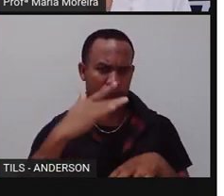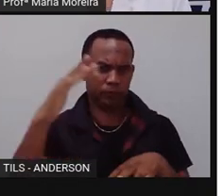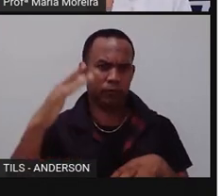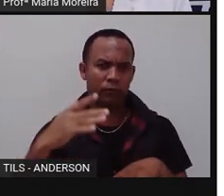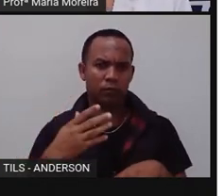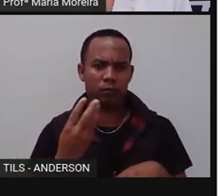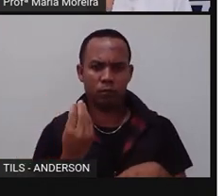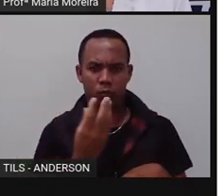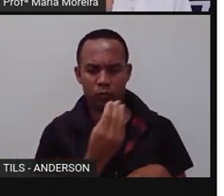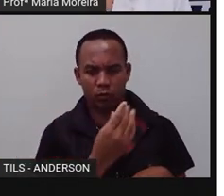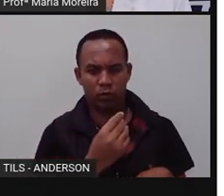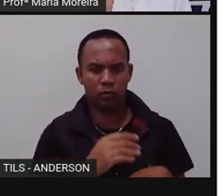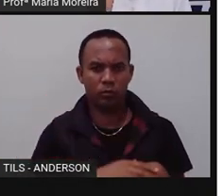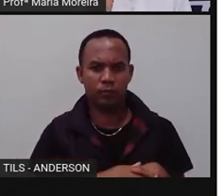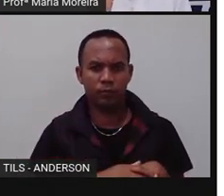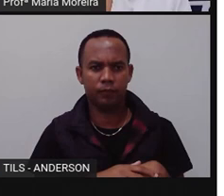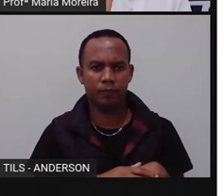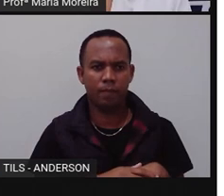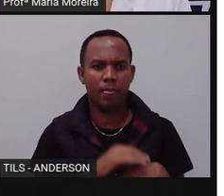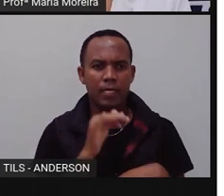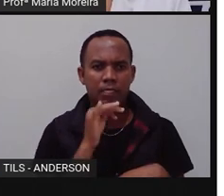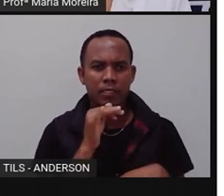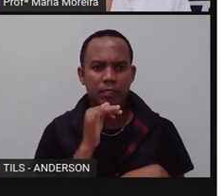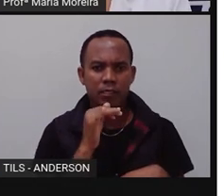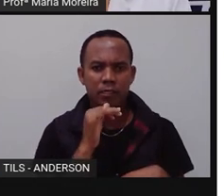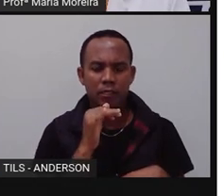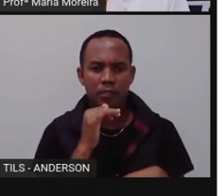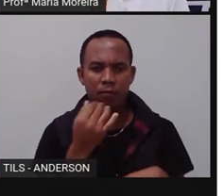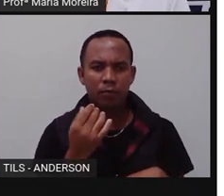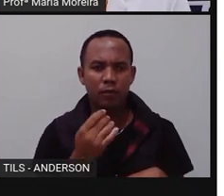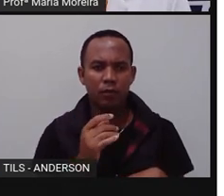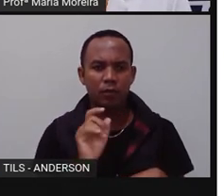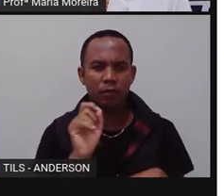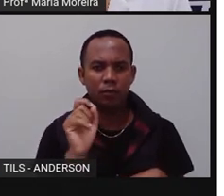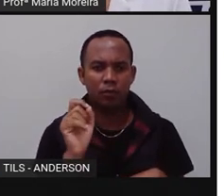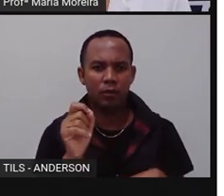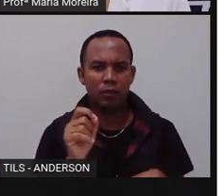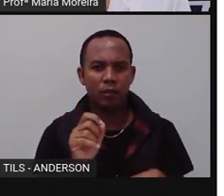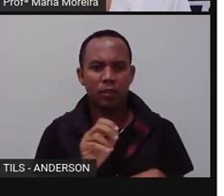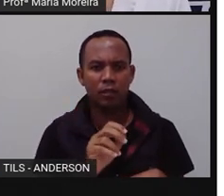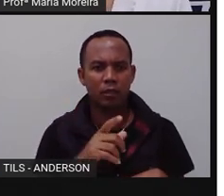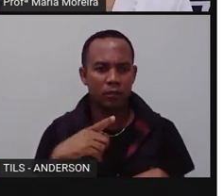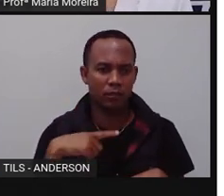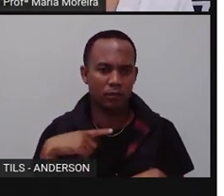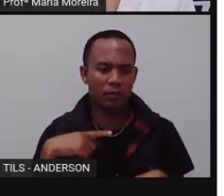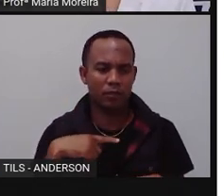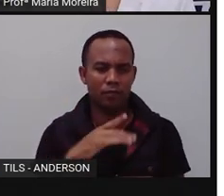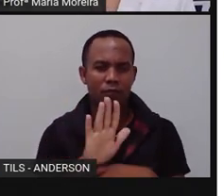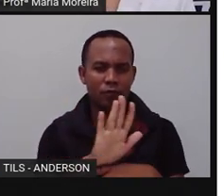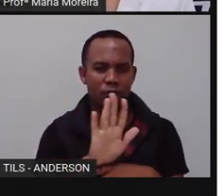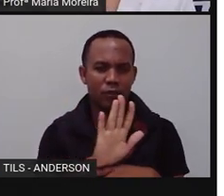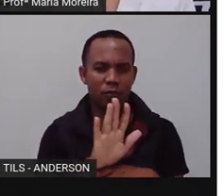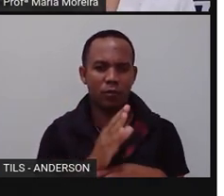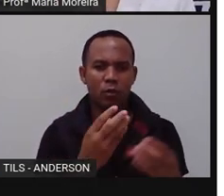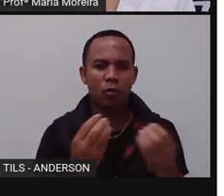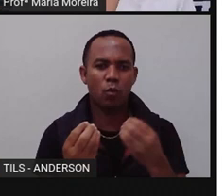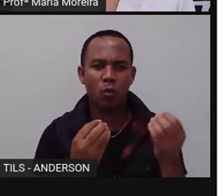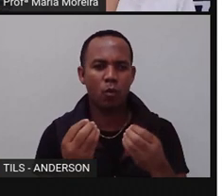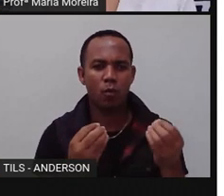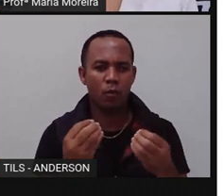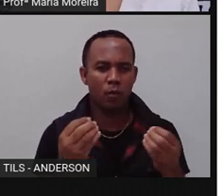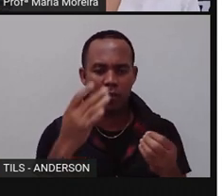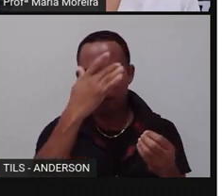Tem um filme, mas é um filme que eu não indico para vocês, inclusive não vou falar o nome, que fala justamente sobre isso, de como as pessoas